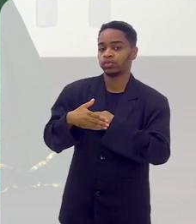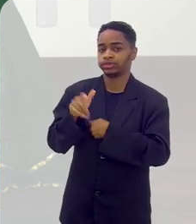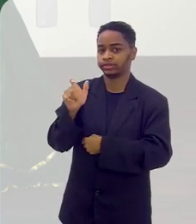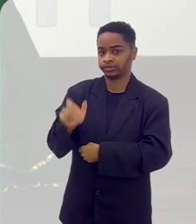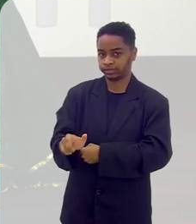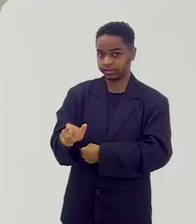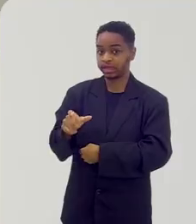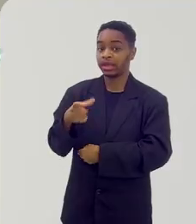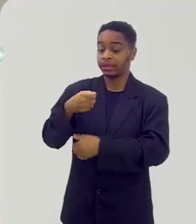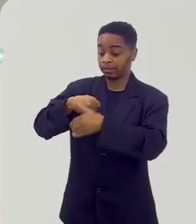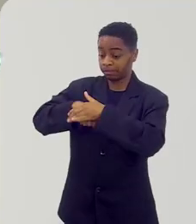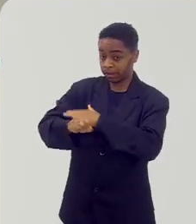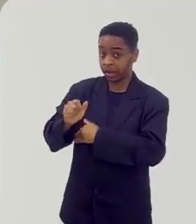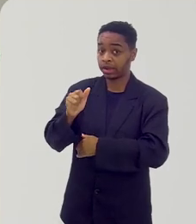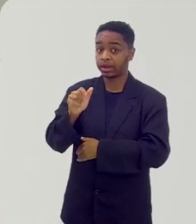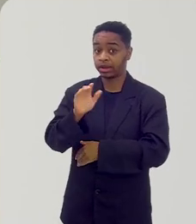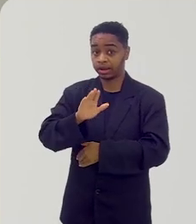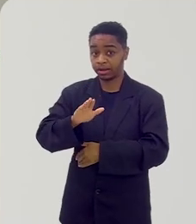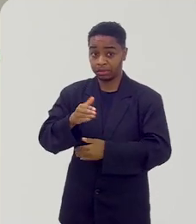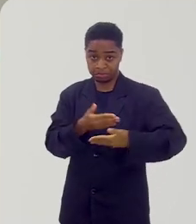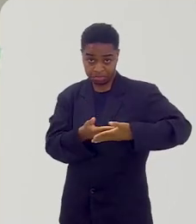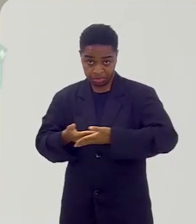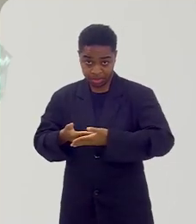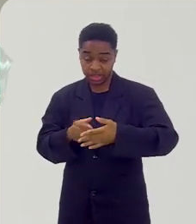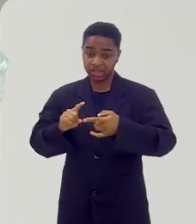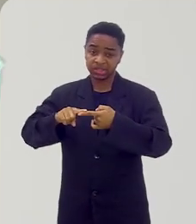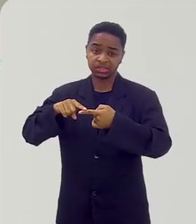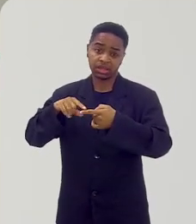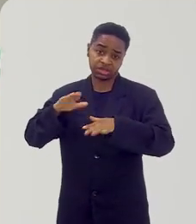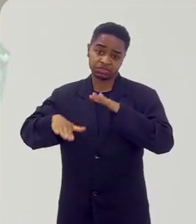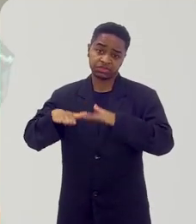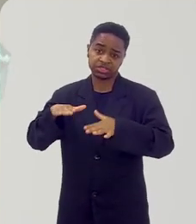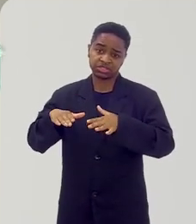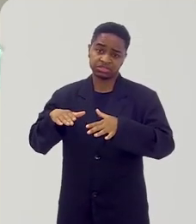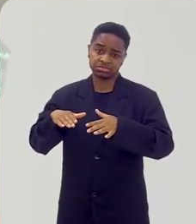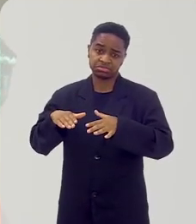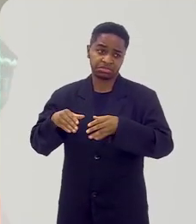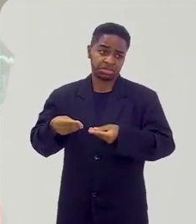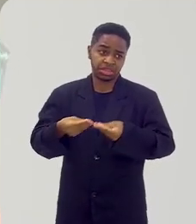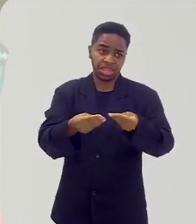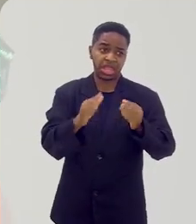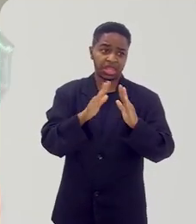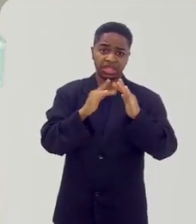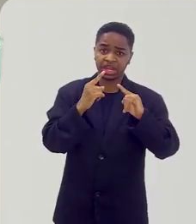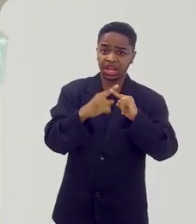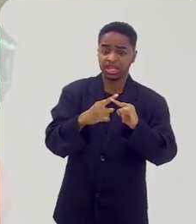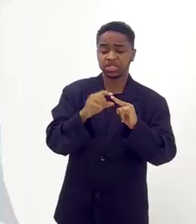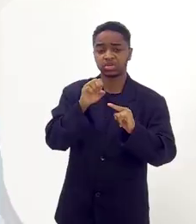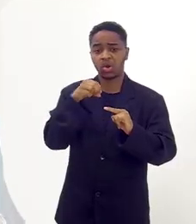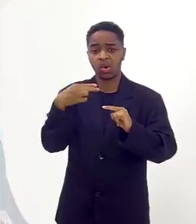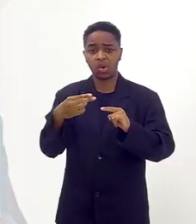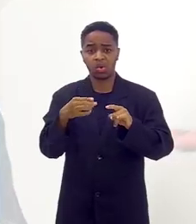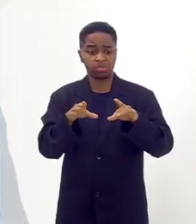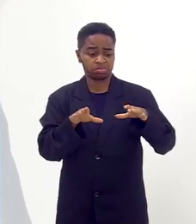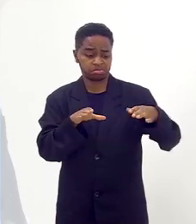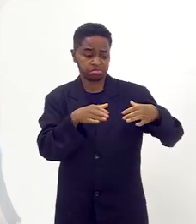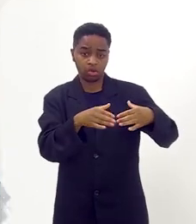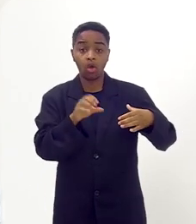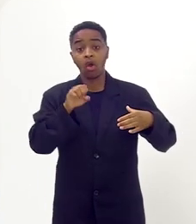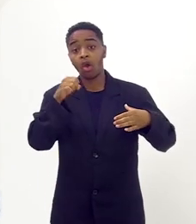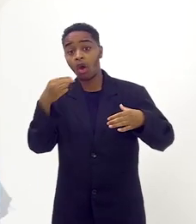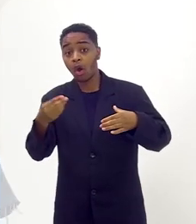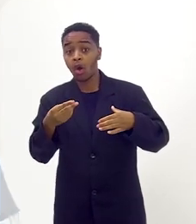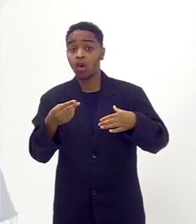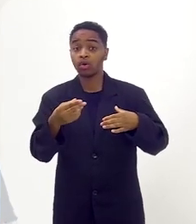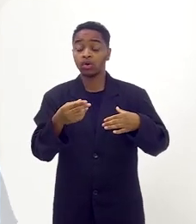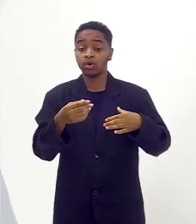barriga, elas tinham uma criança, e botavam, às vezes botavam naqueles conventos, ou naquelas rodas, ou